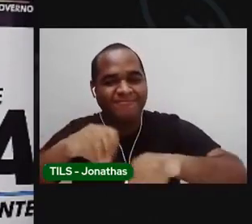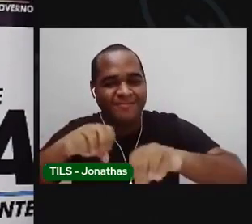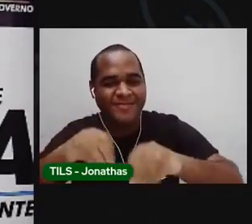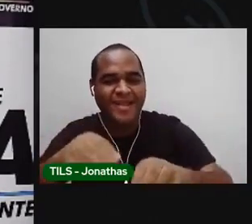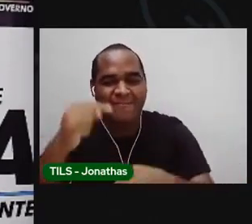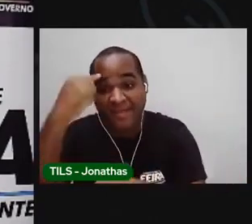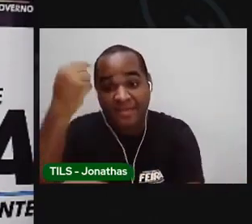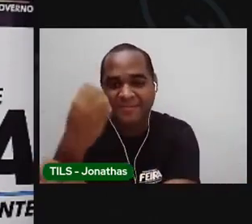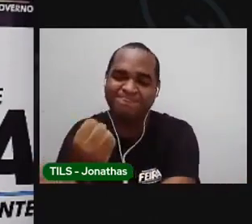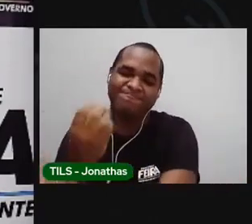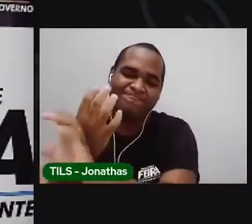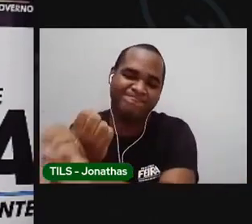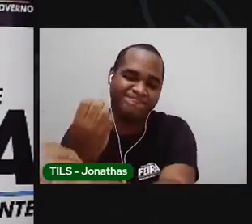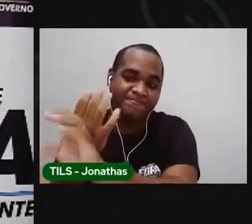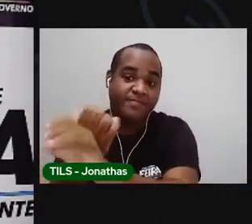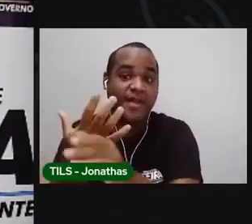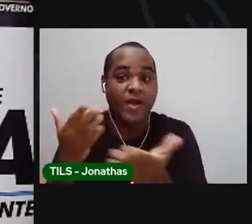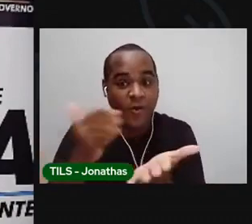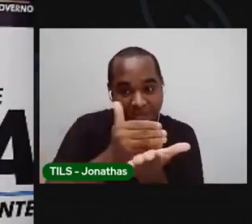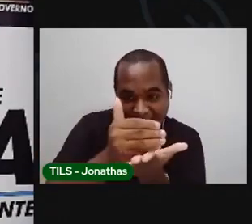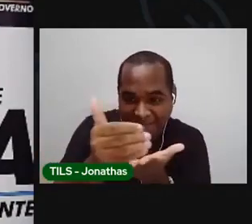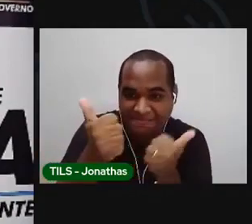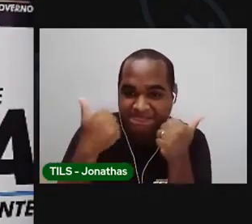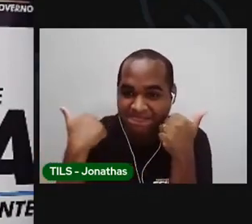não presenciais. Vamos começar?